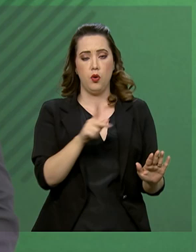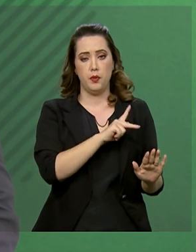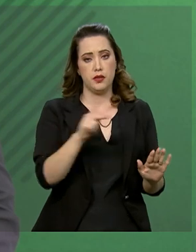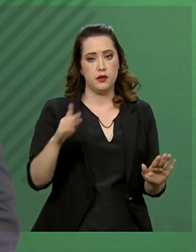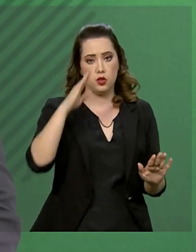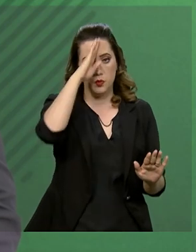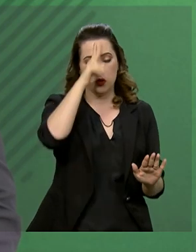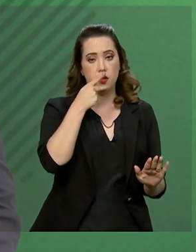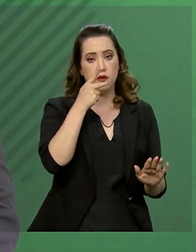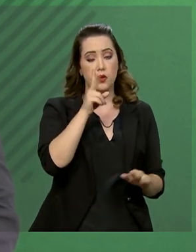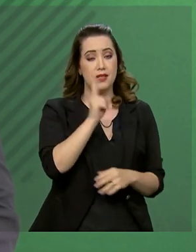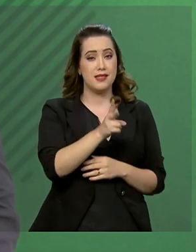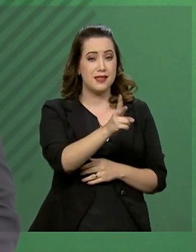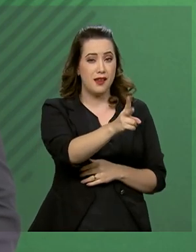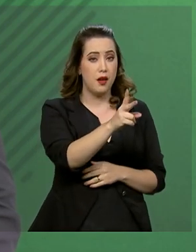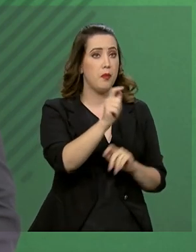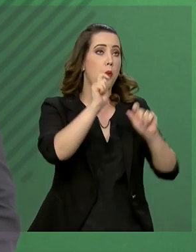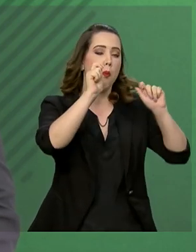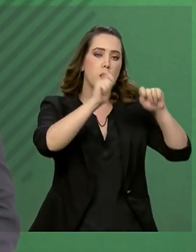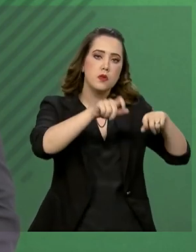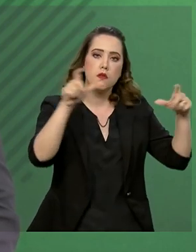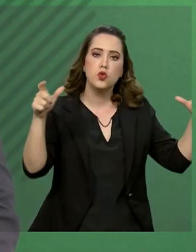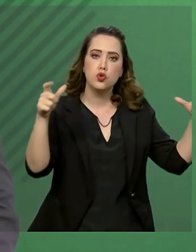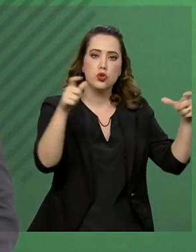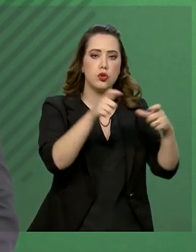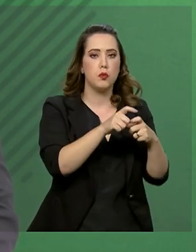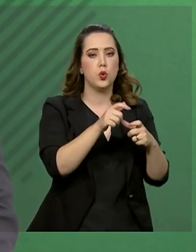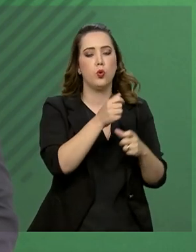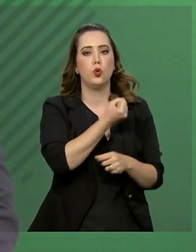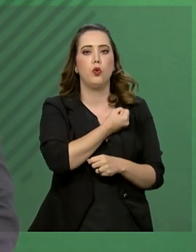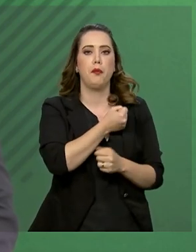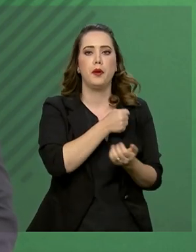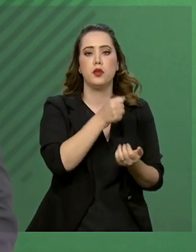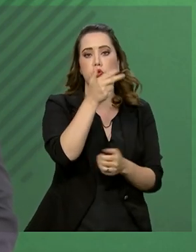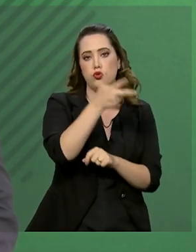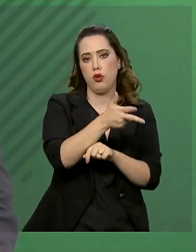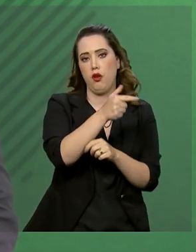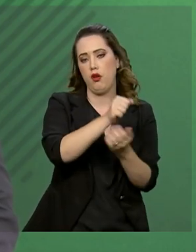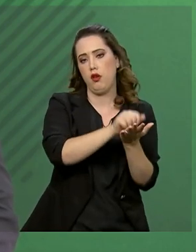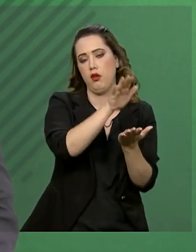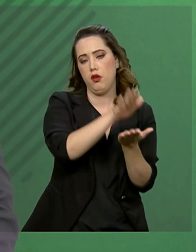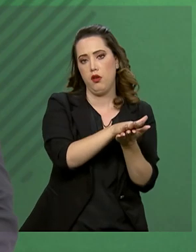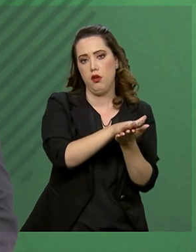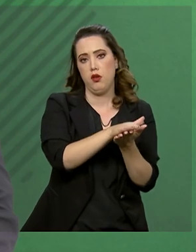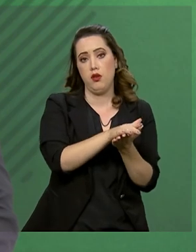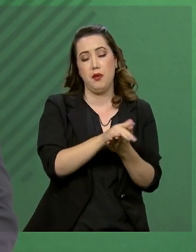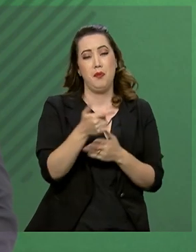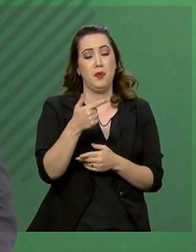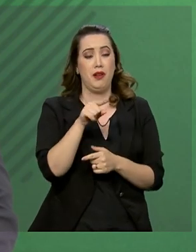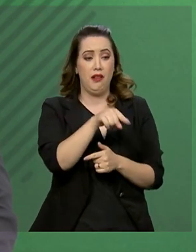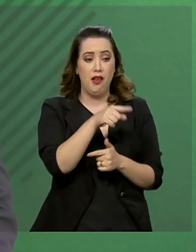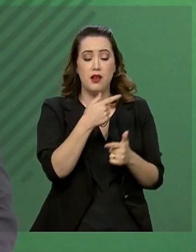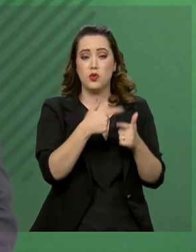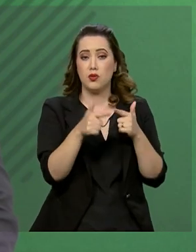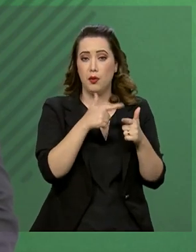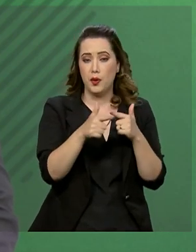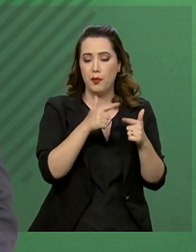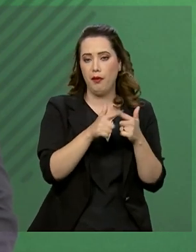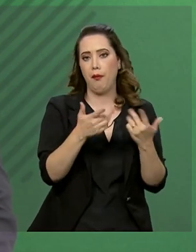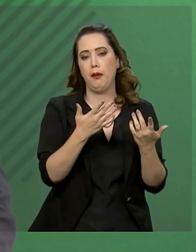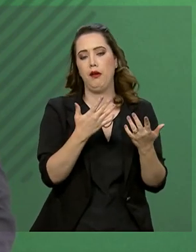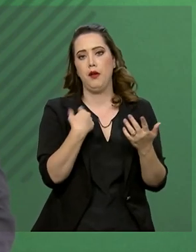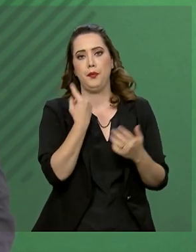sempre que é possível, reduza os radares de velocidade a ponto de que eles não inviabilizem e não